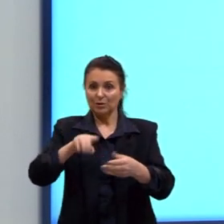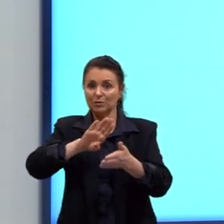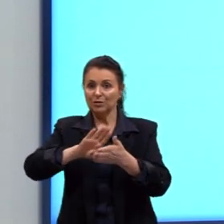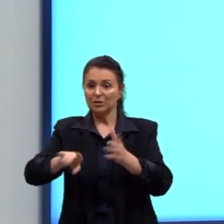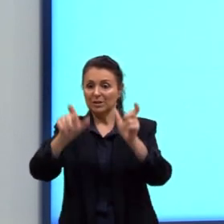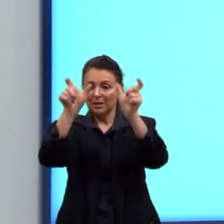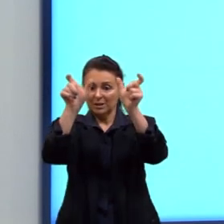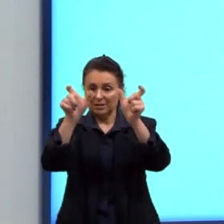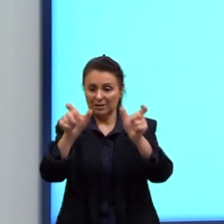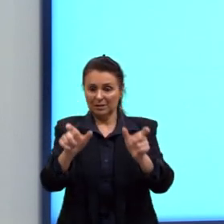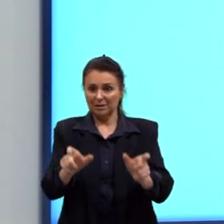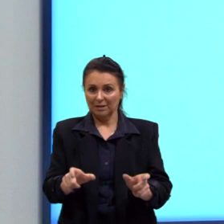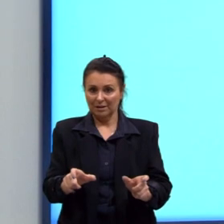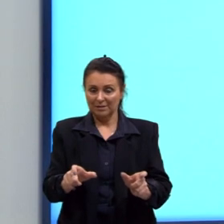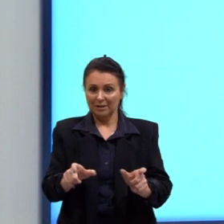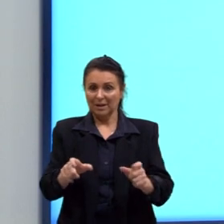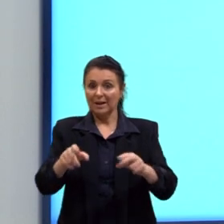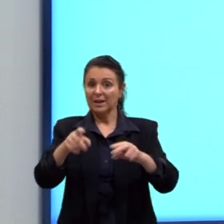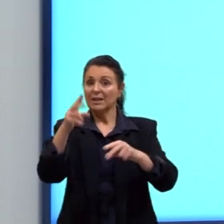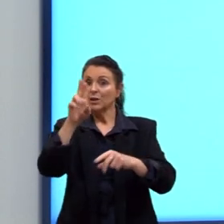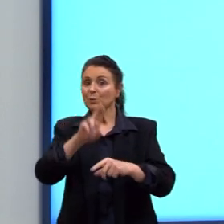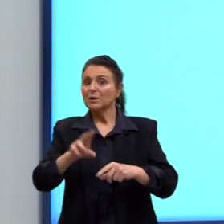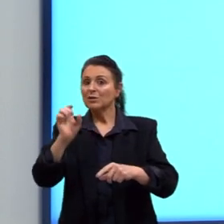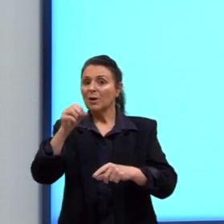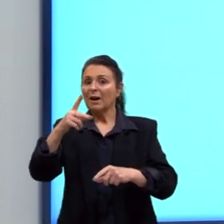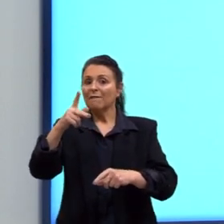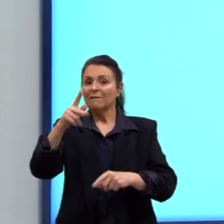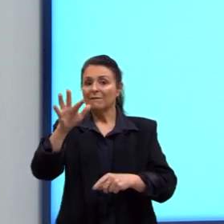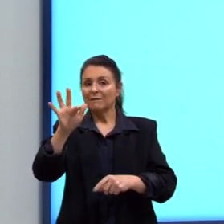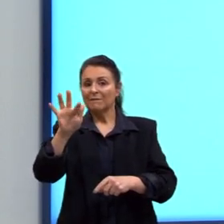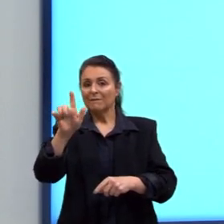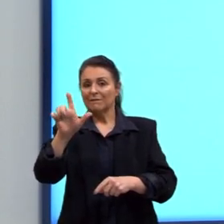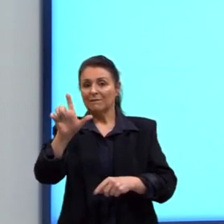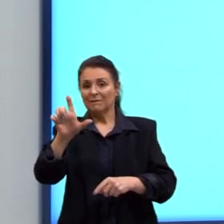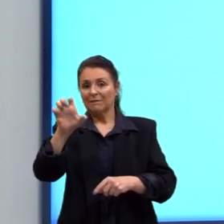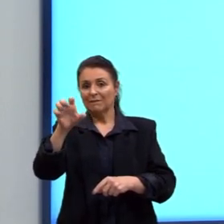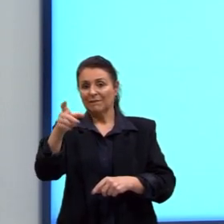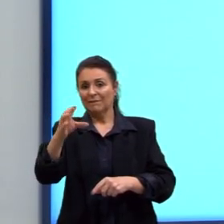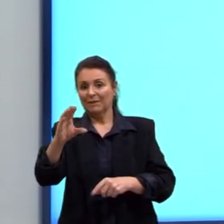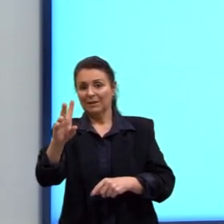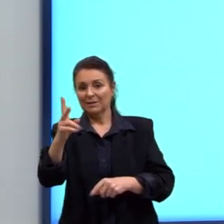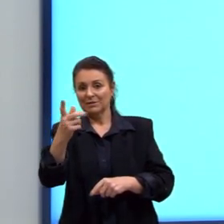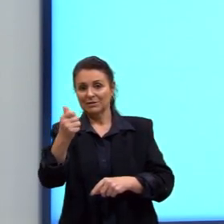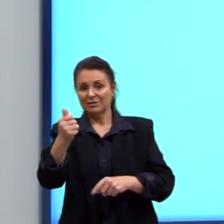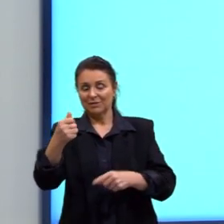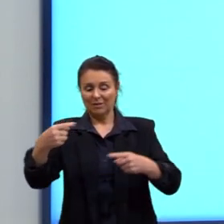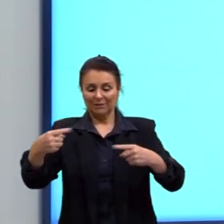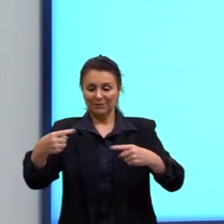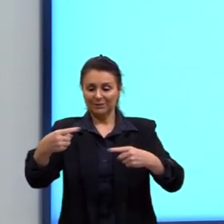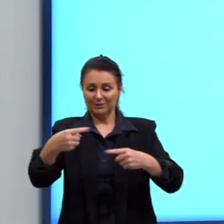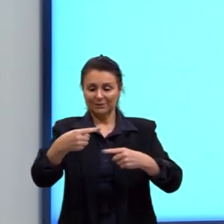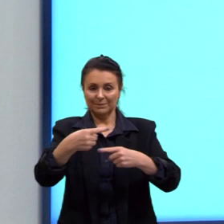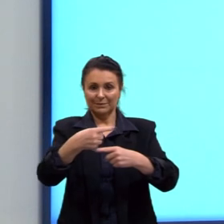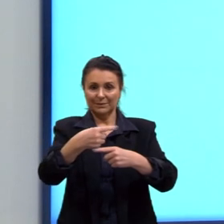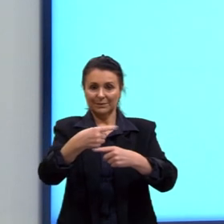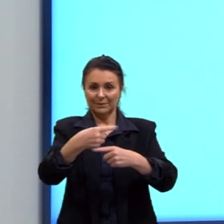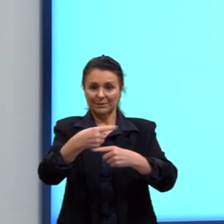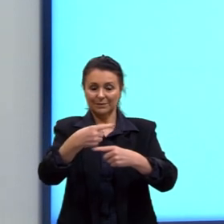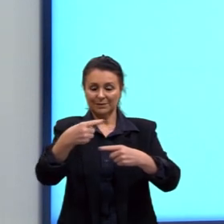flechinha, a gente sabe que aqui é positivo e que aqui é negativo. por causa da direção das flechinhas.